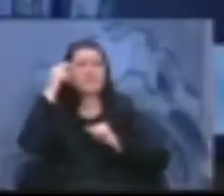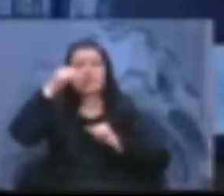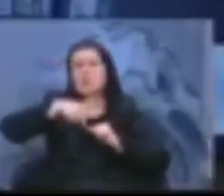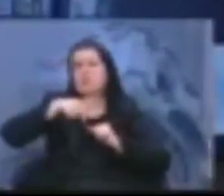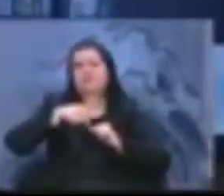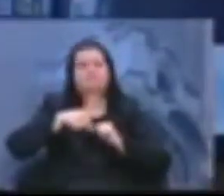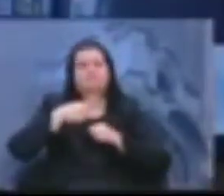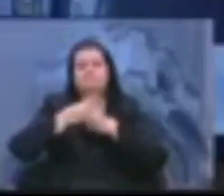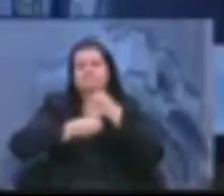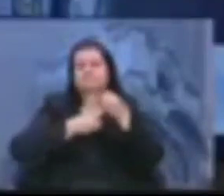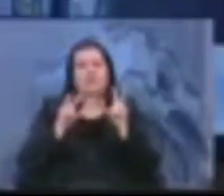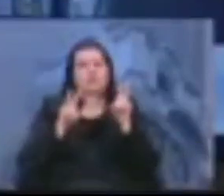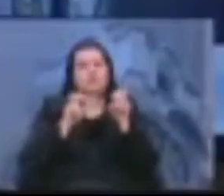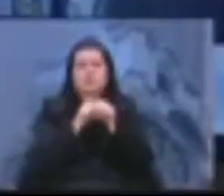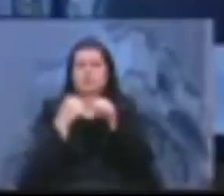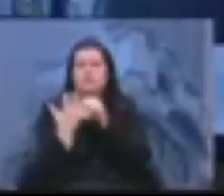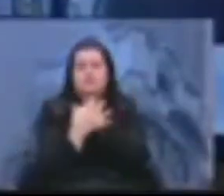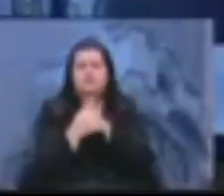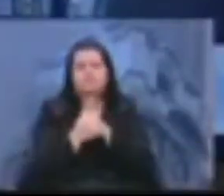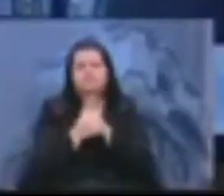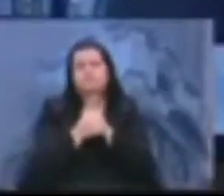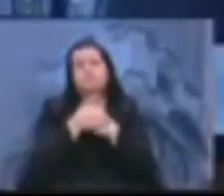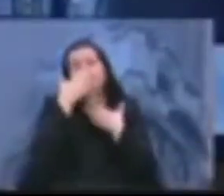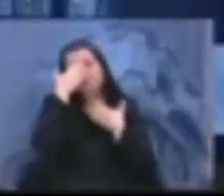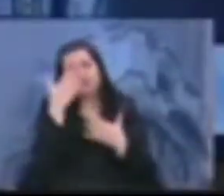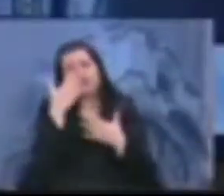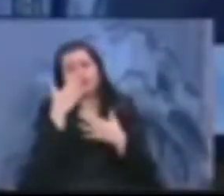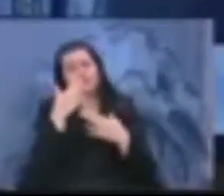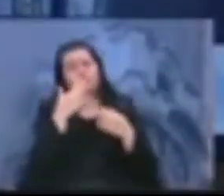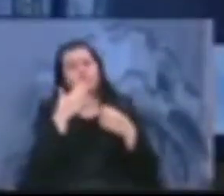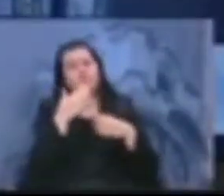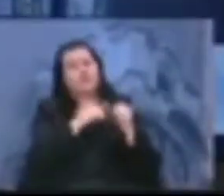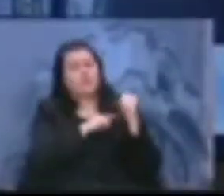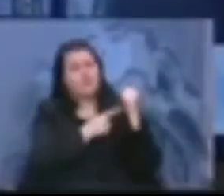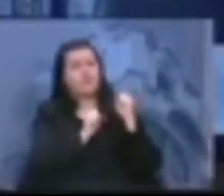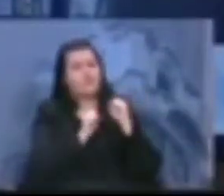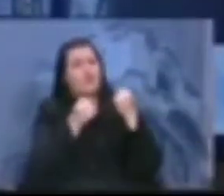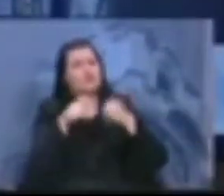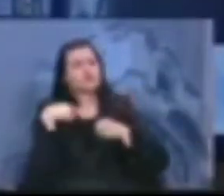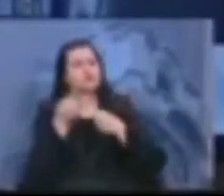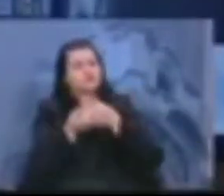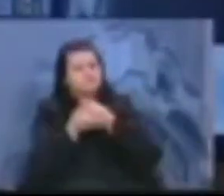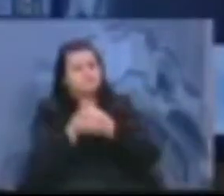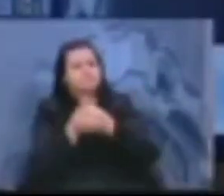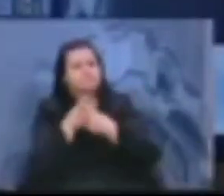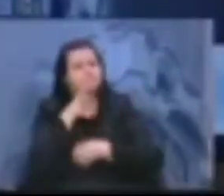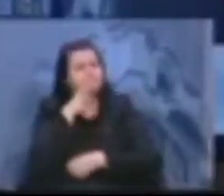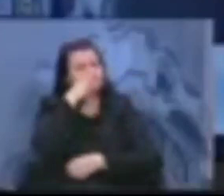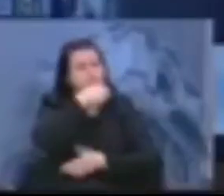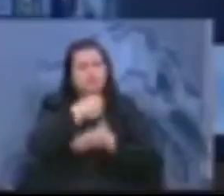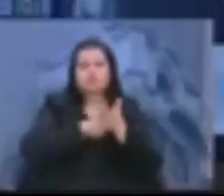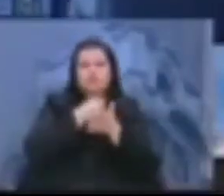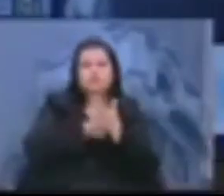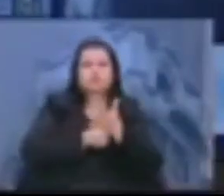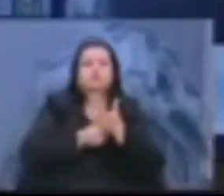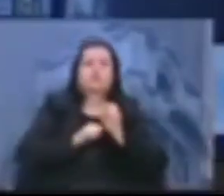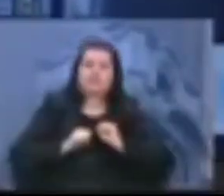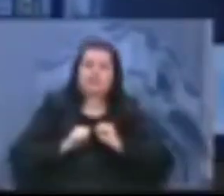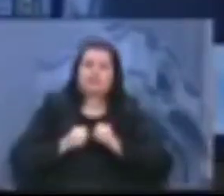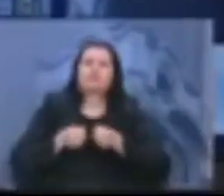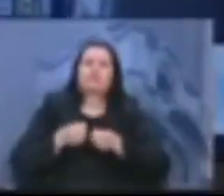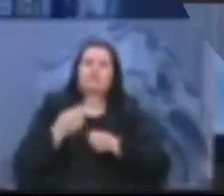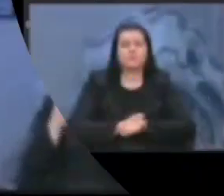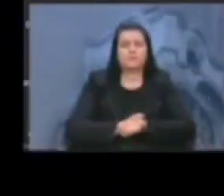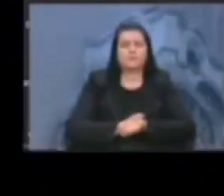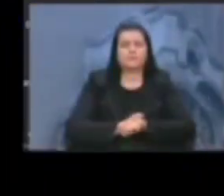Força a todos os trabalhadores e trabalhadoras da ProSempa e seguimos na luta e na resistência em defesa dessa grande